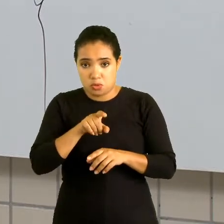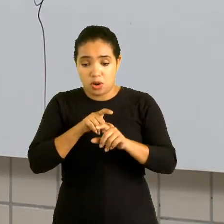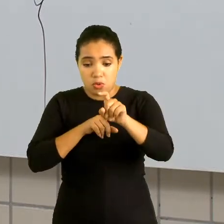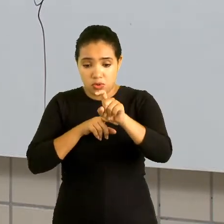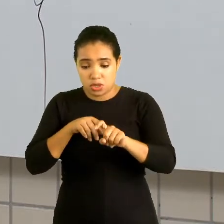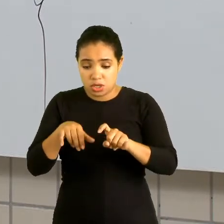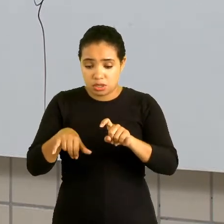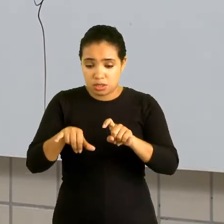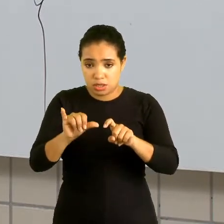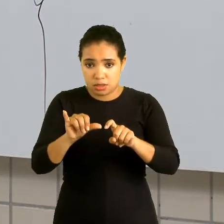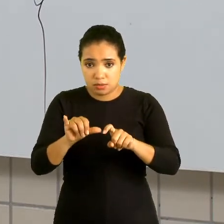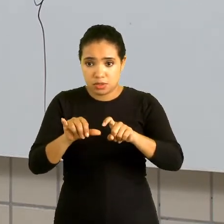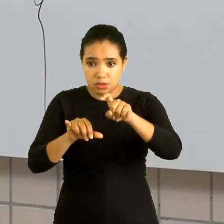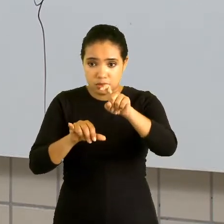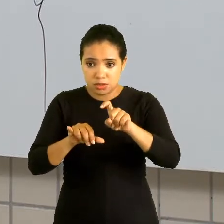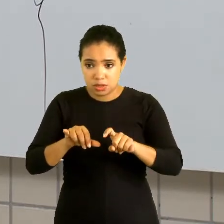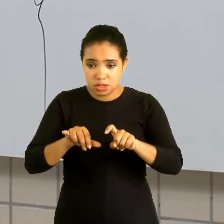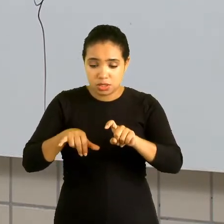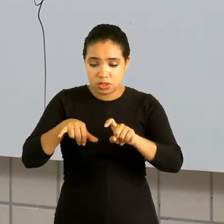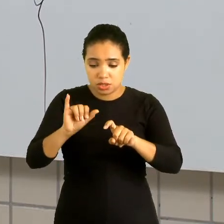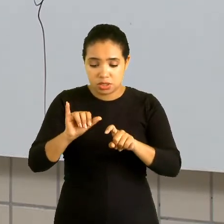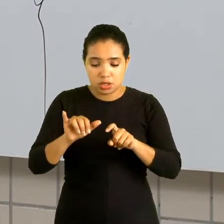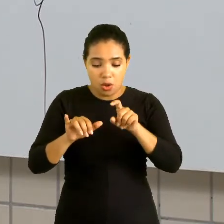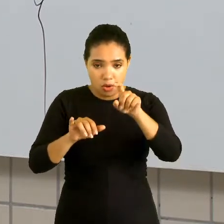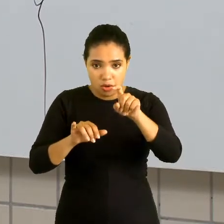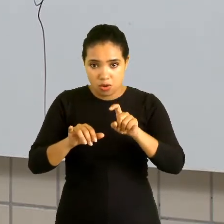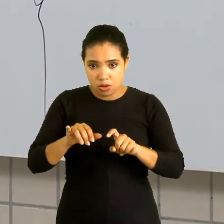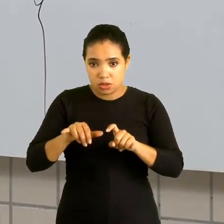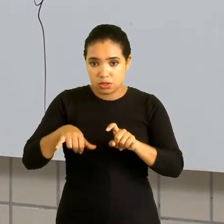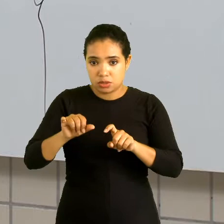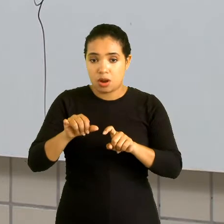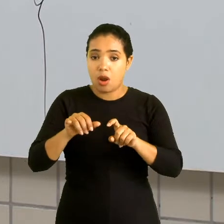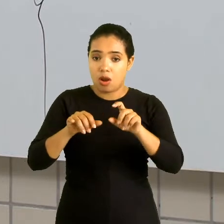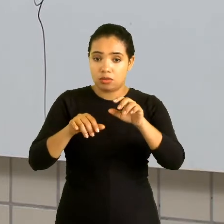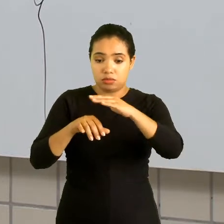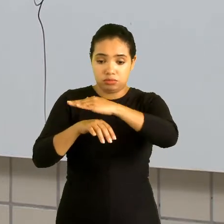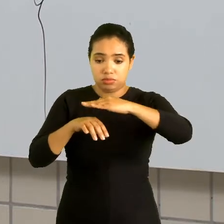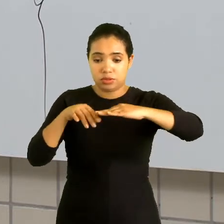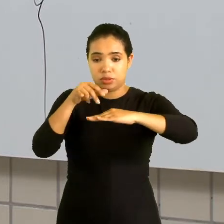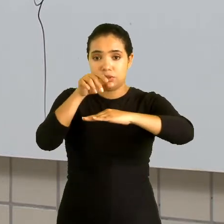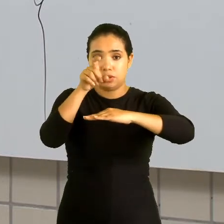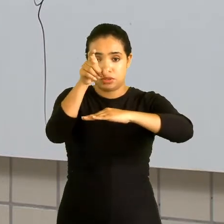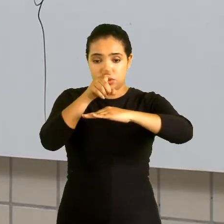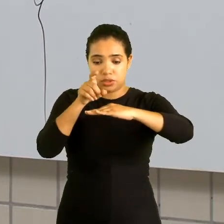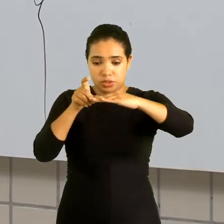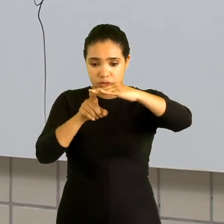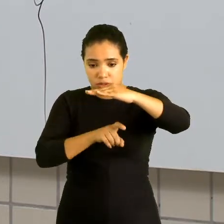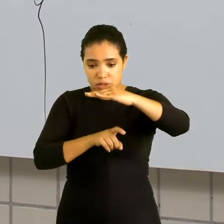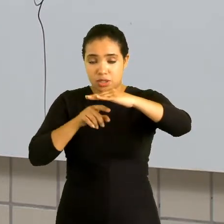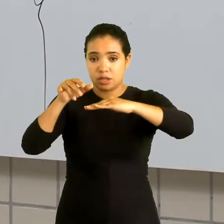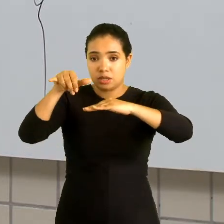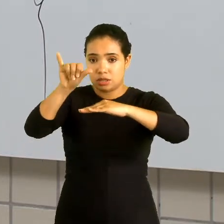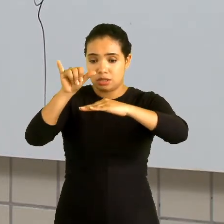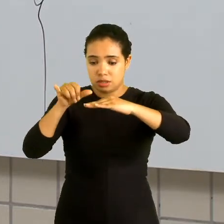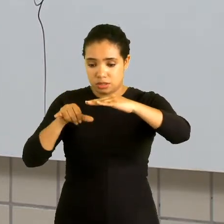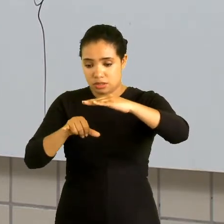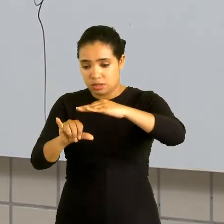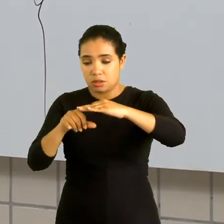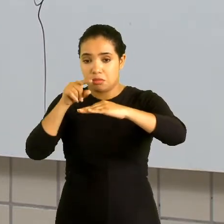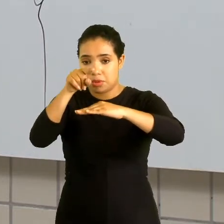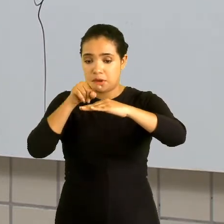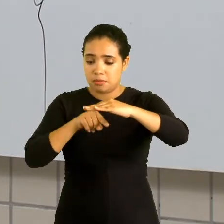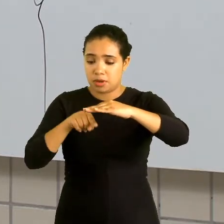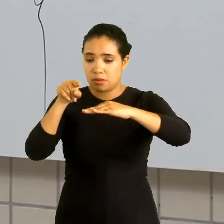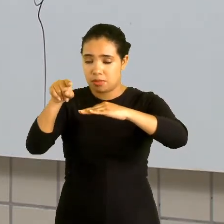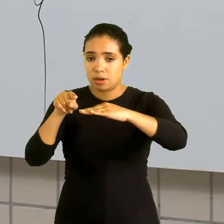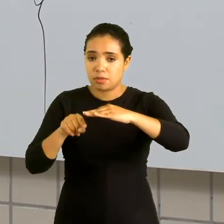Então eu vou trabalhar X com X e Y com Y. O que é que vai acontecer então? Eu